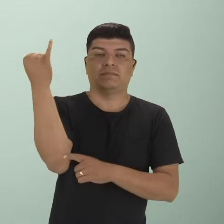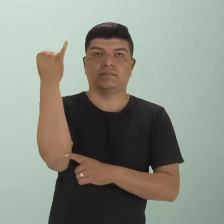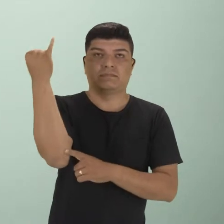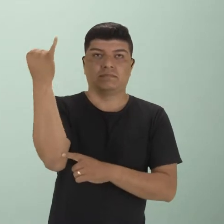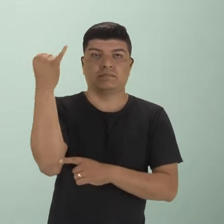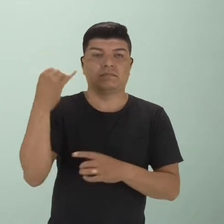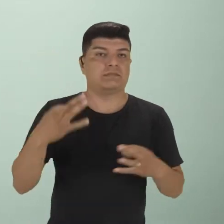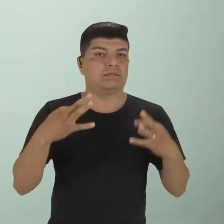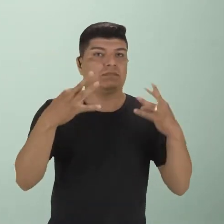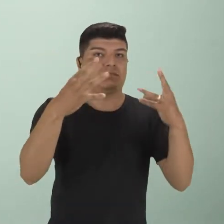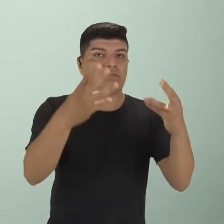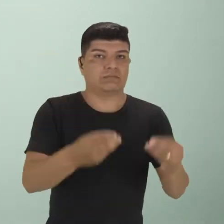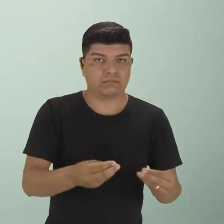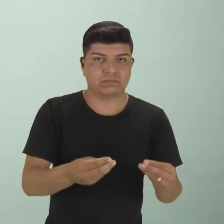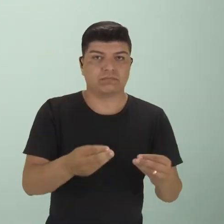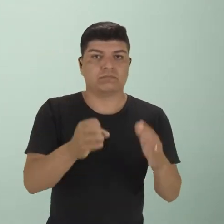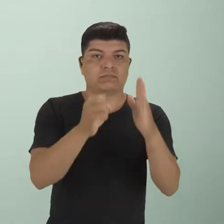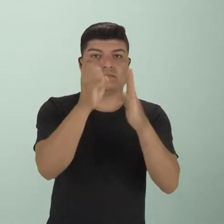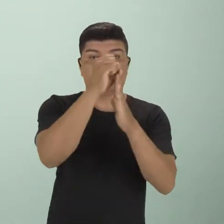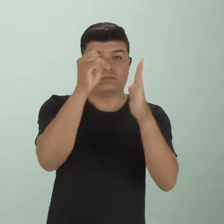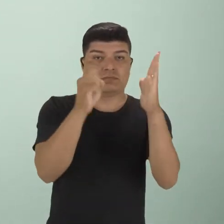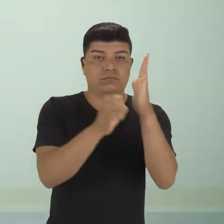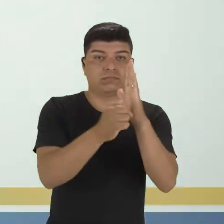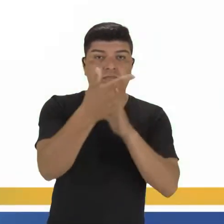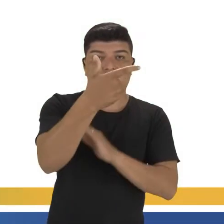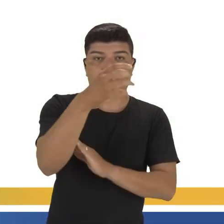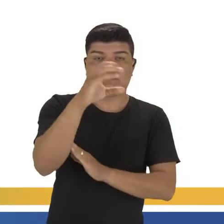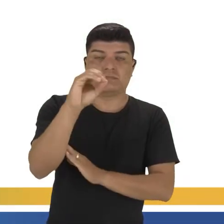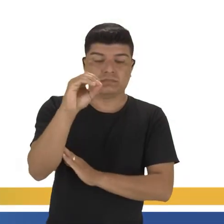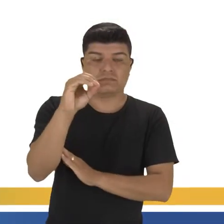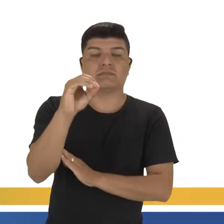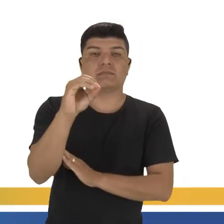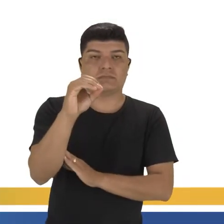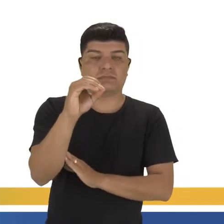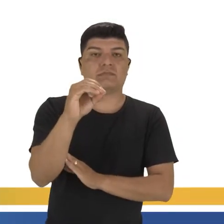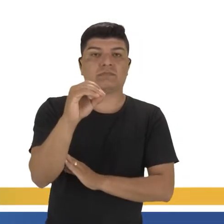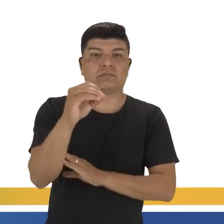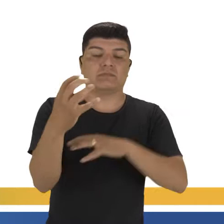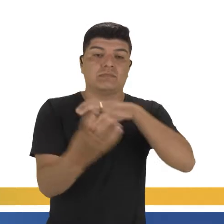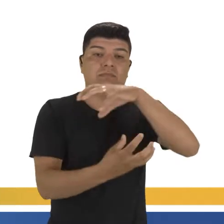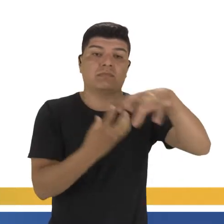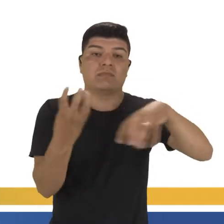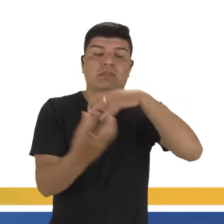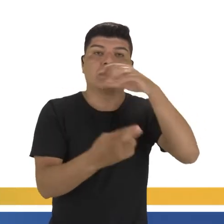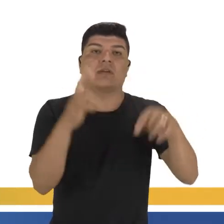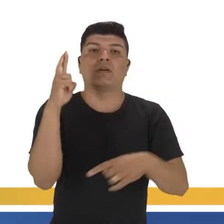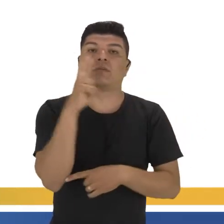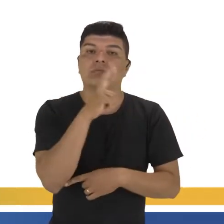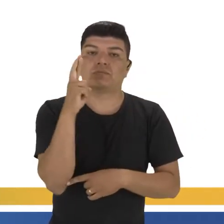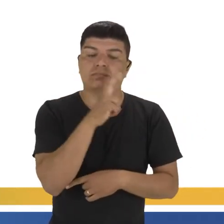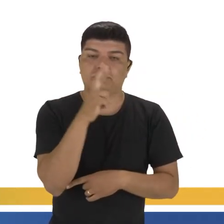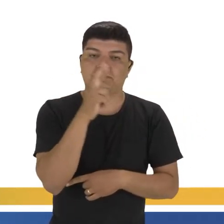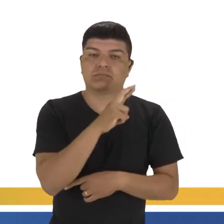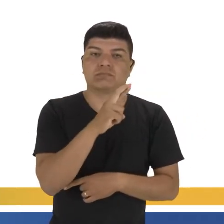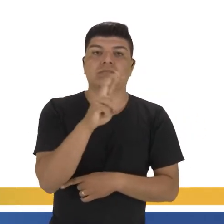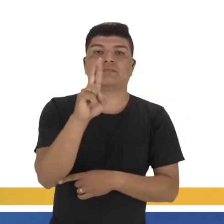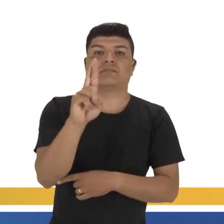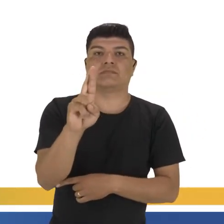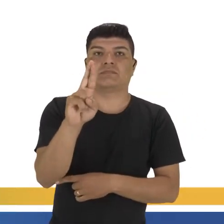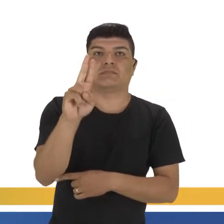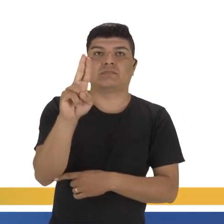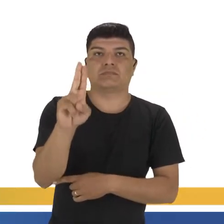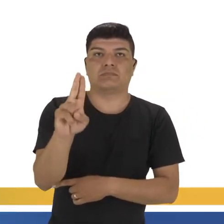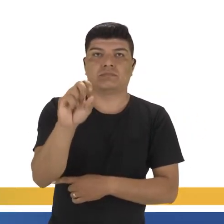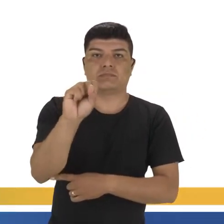parte de toda a gama do breve século XX e vem a ser a Revolução Russa. A Revolução Russa, queridos,